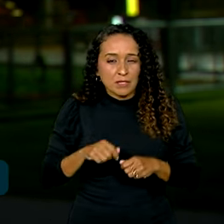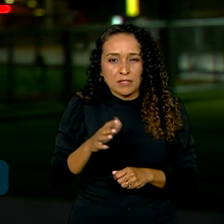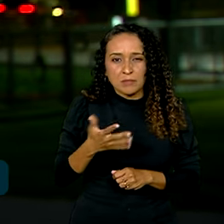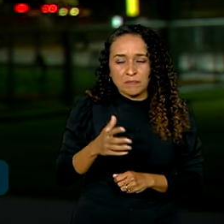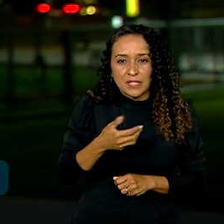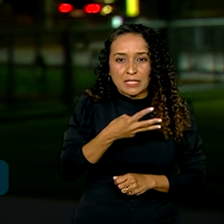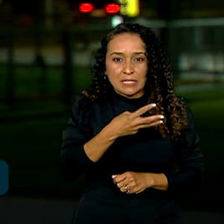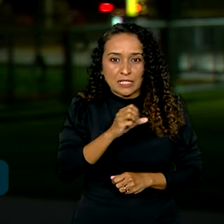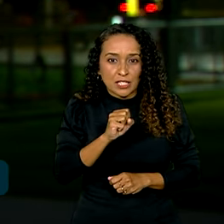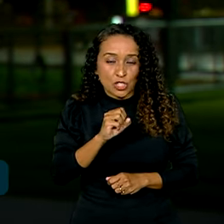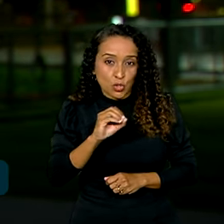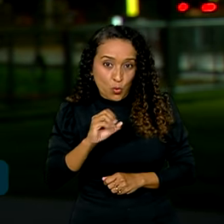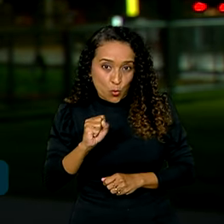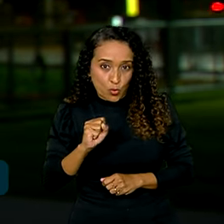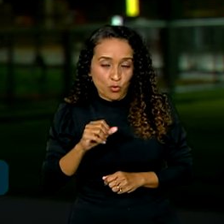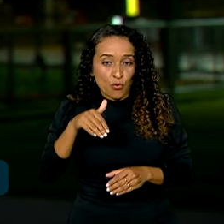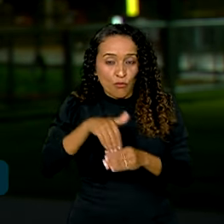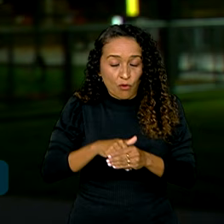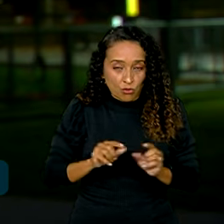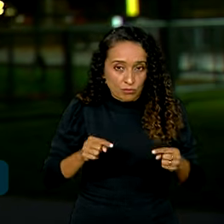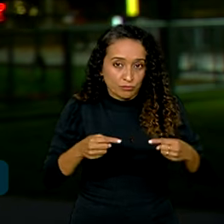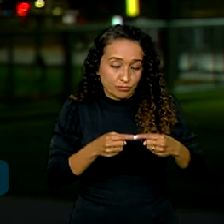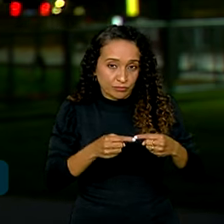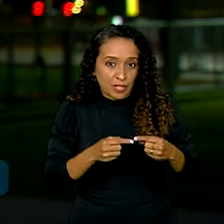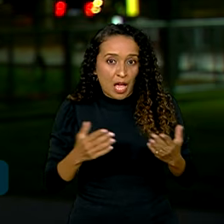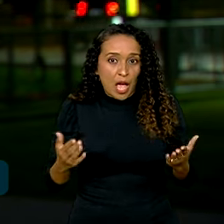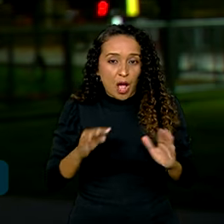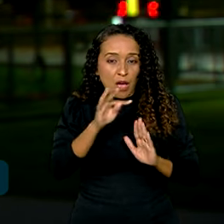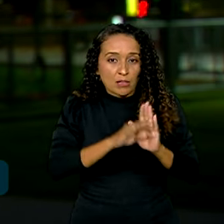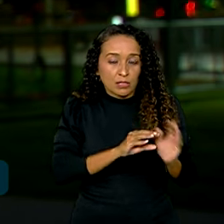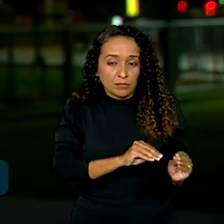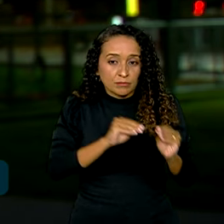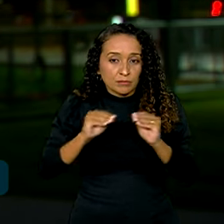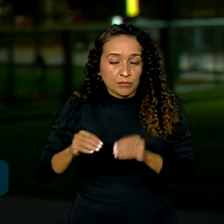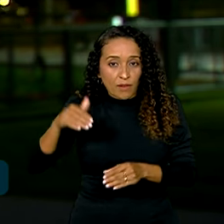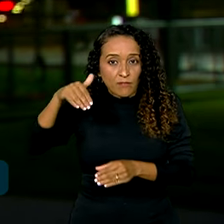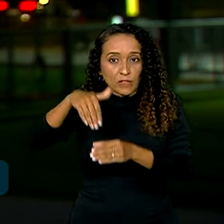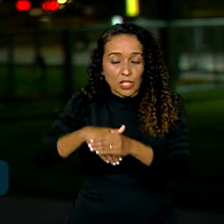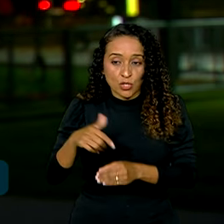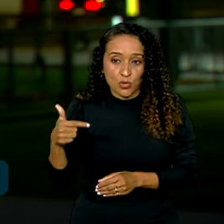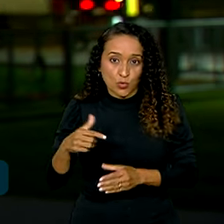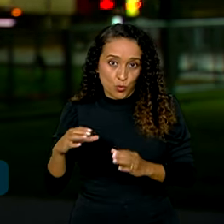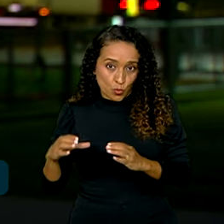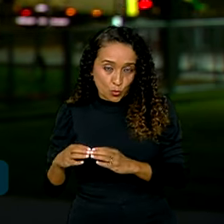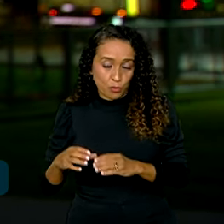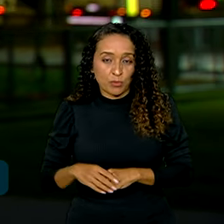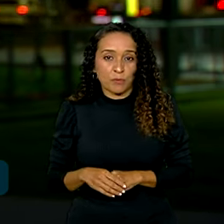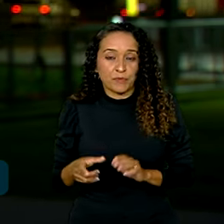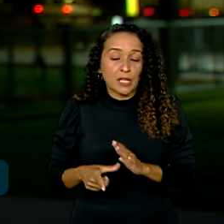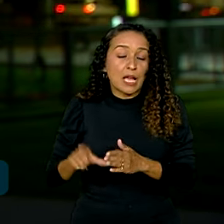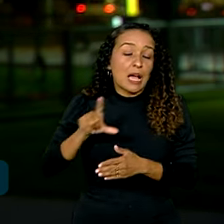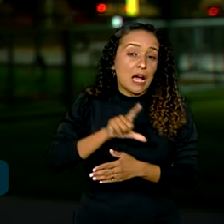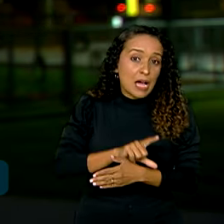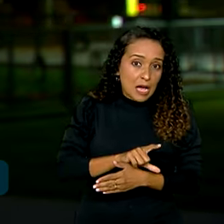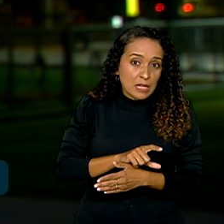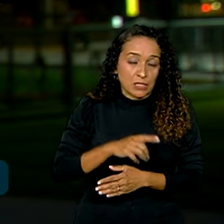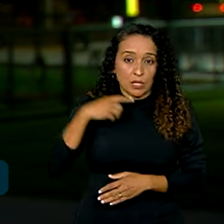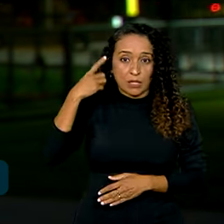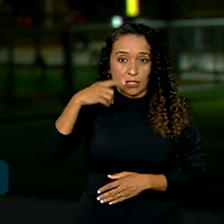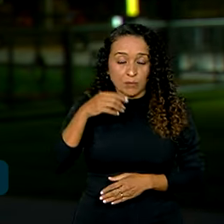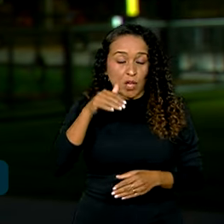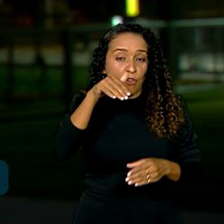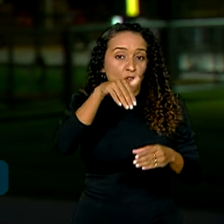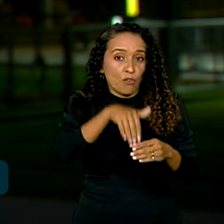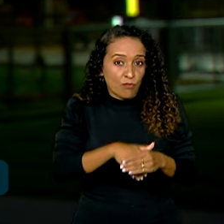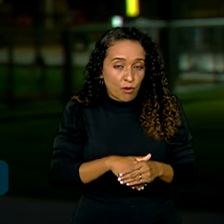308 votos a favor. O texto agora vai passar por votação em segundo turno. Antes, no entanto, os deputados